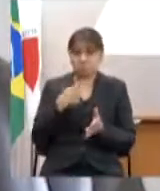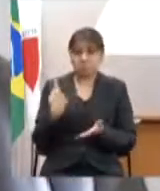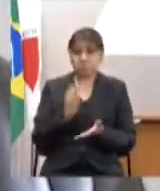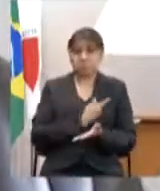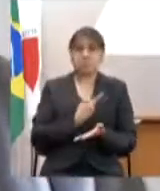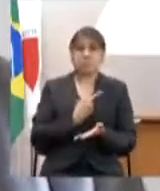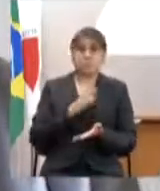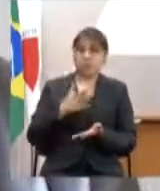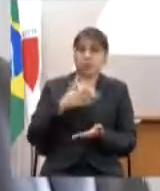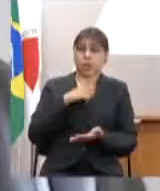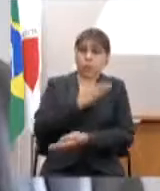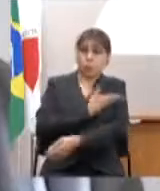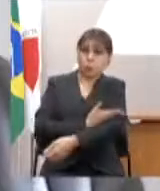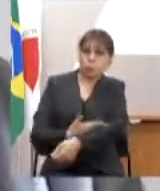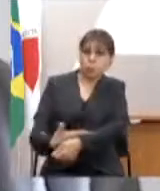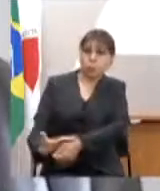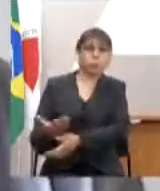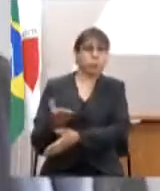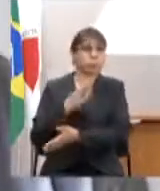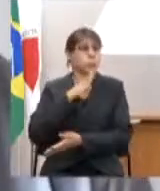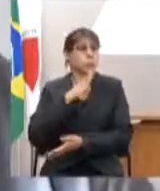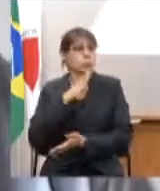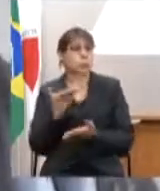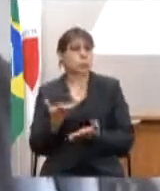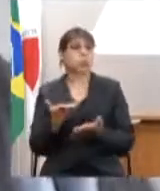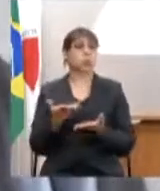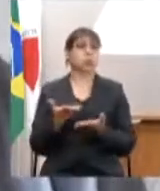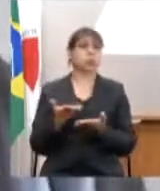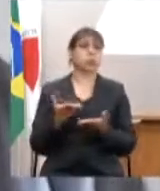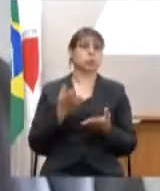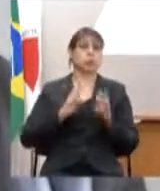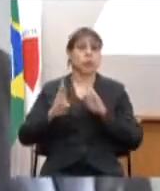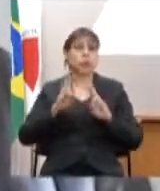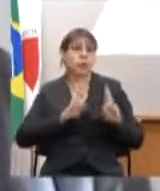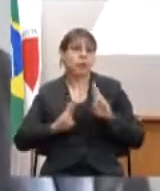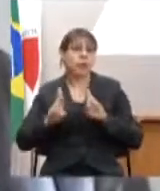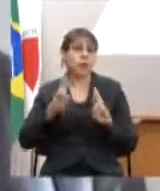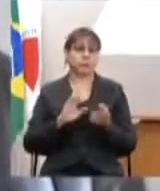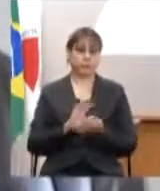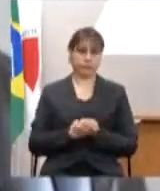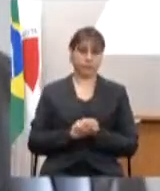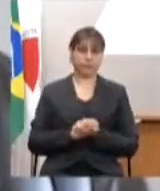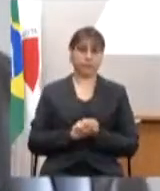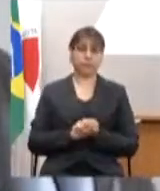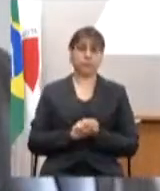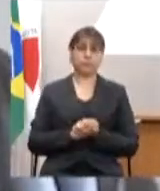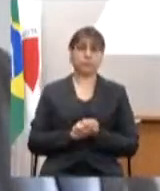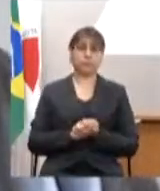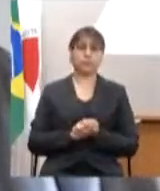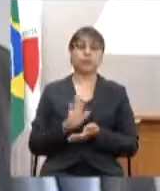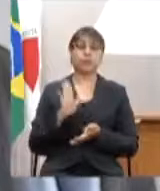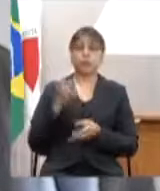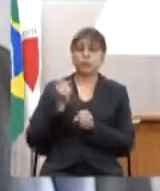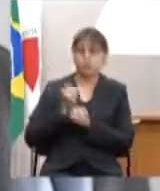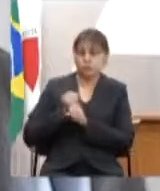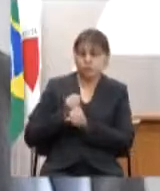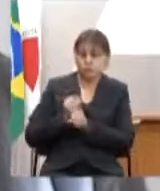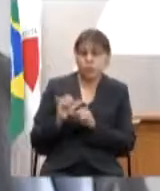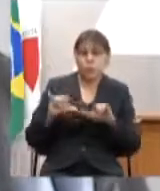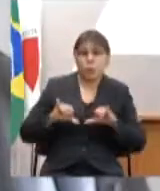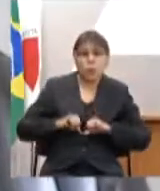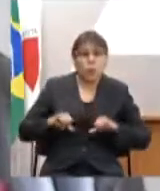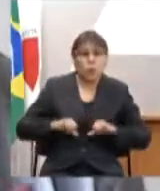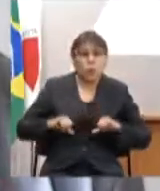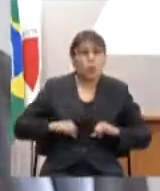nossos costumes dos nossos saberes das nossas relações então e a gente já vem há anos passando sofrendo por essa